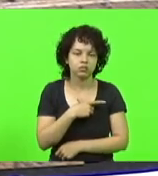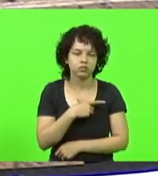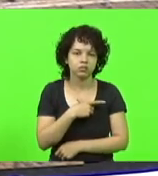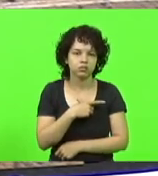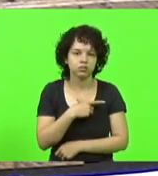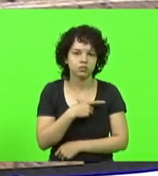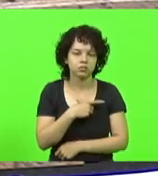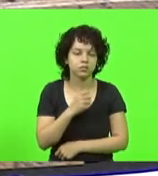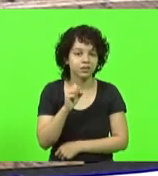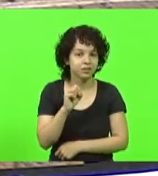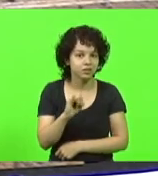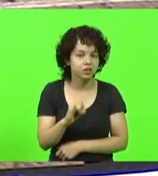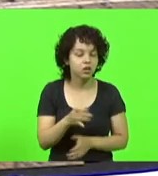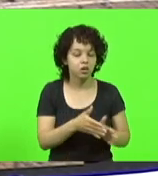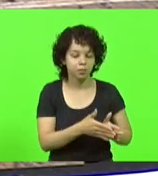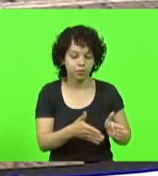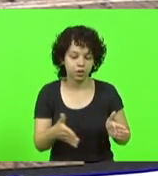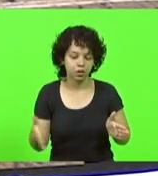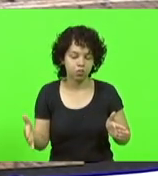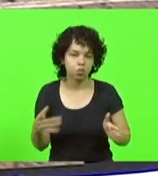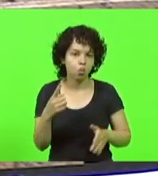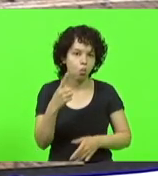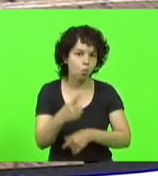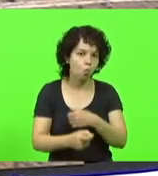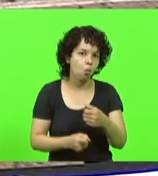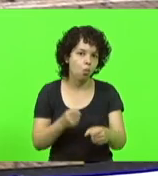se durante um ano e meio